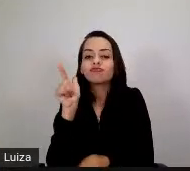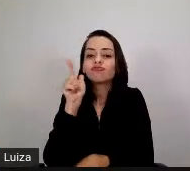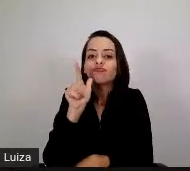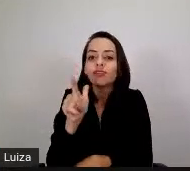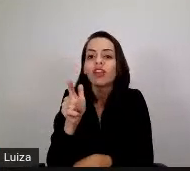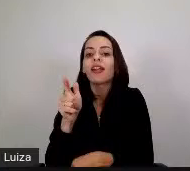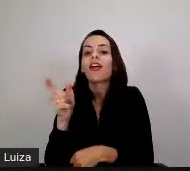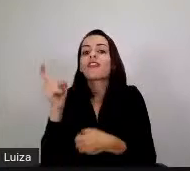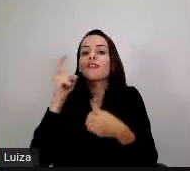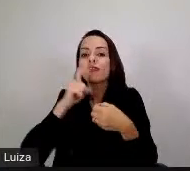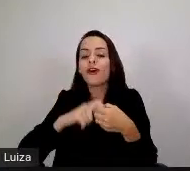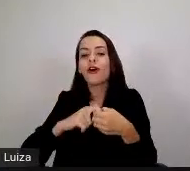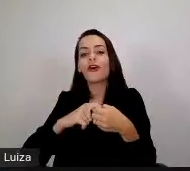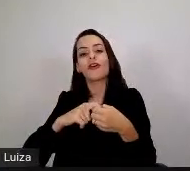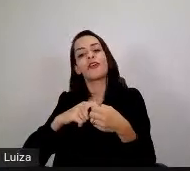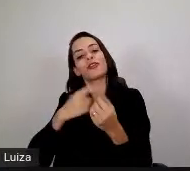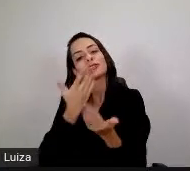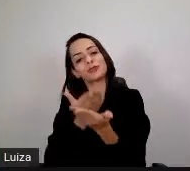presenciais.